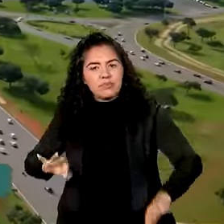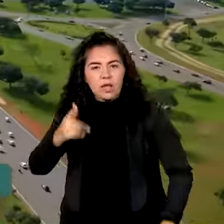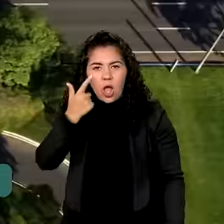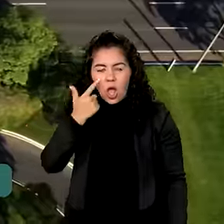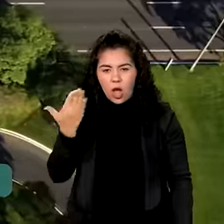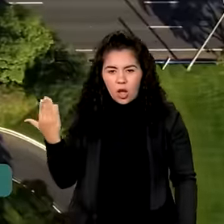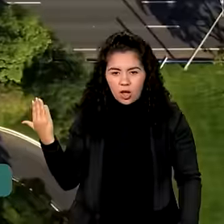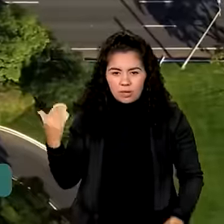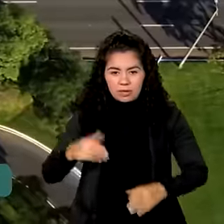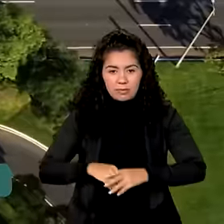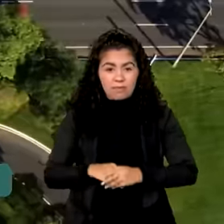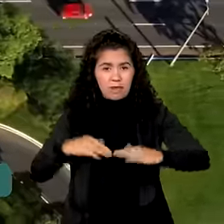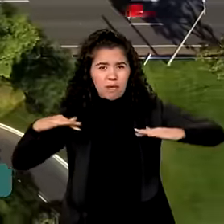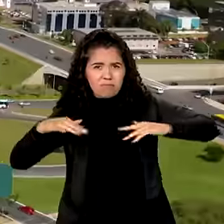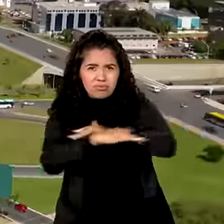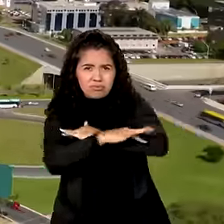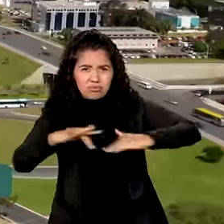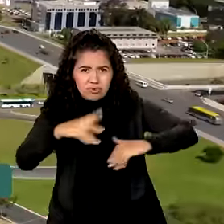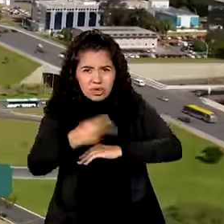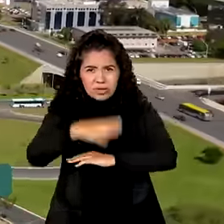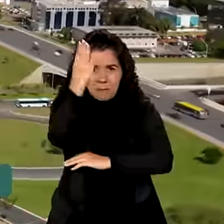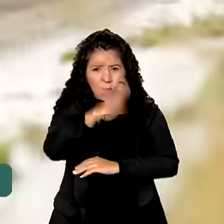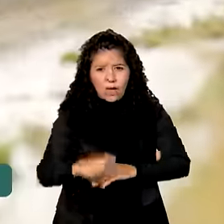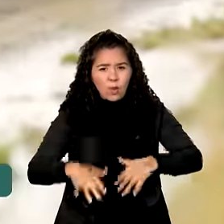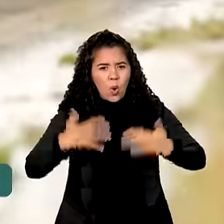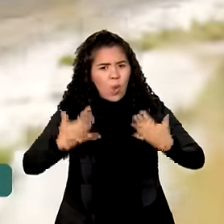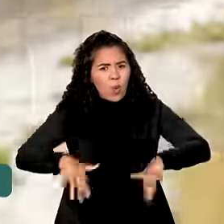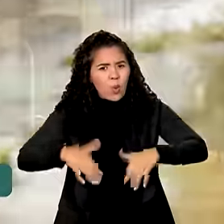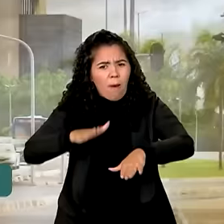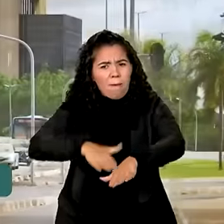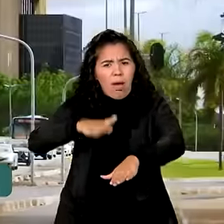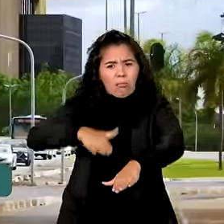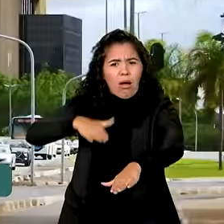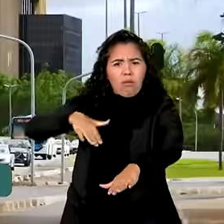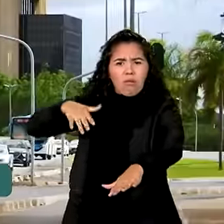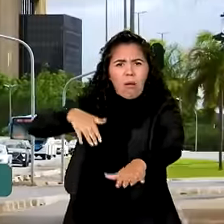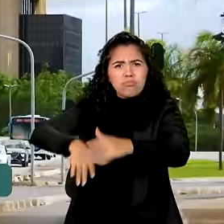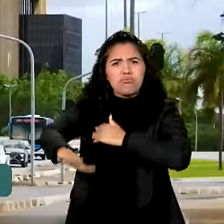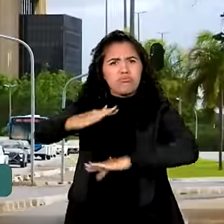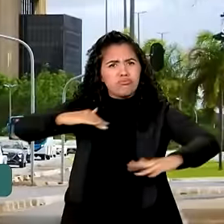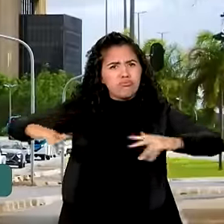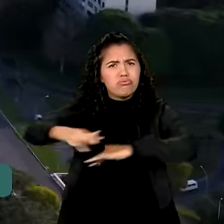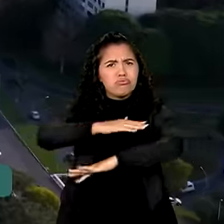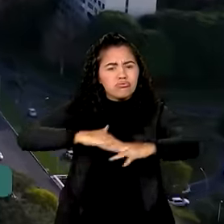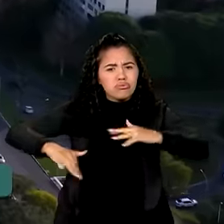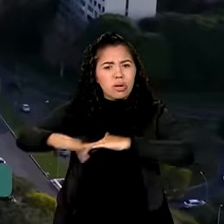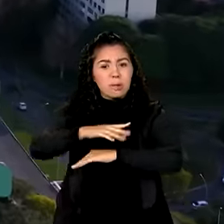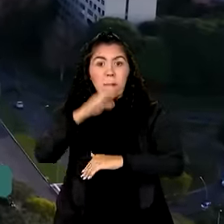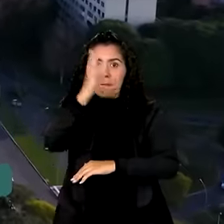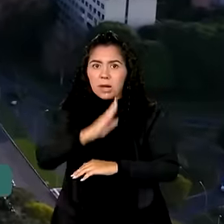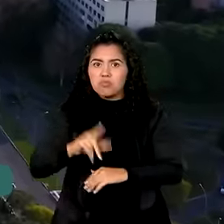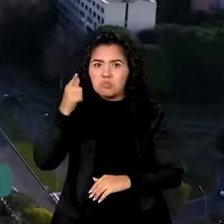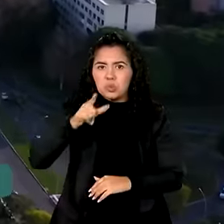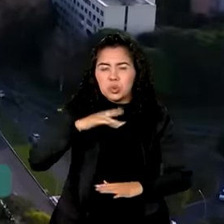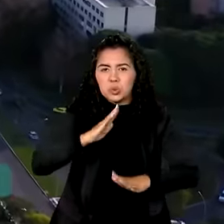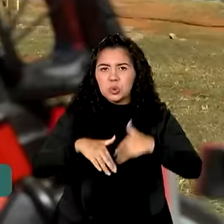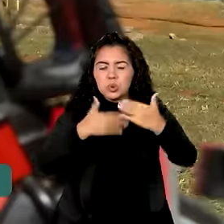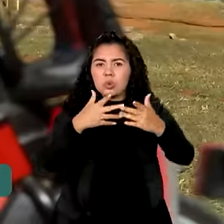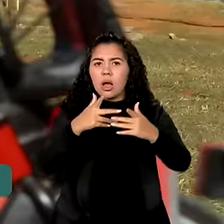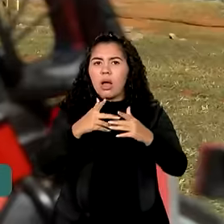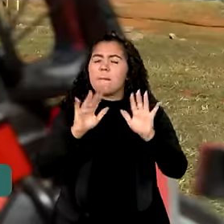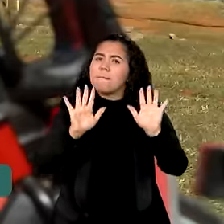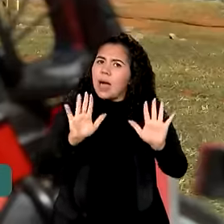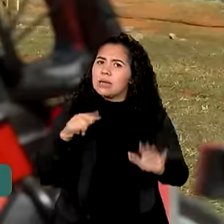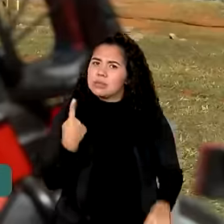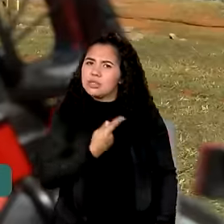O trânsito nas cidades brasileiras só aumenta. Sinal de que a economia vai bem e que o país voltou a crescer. A gente